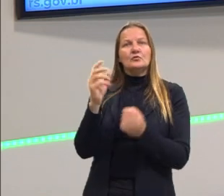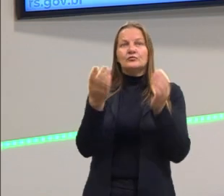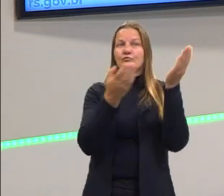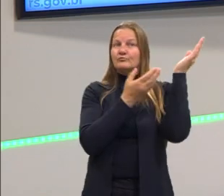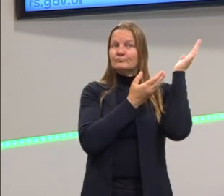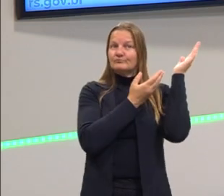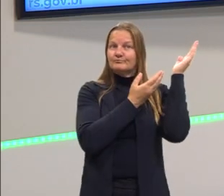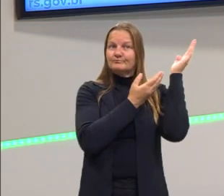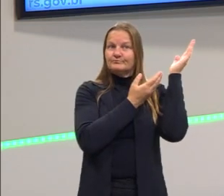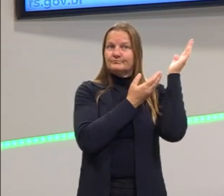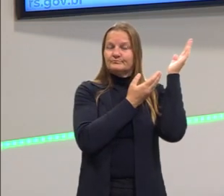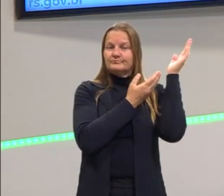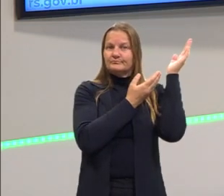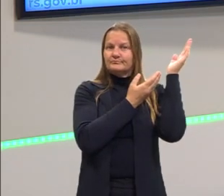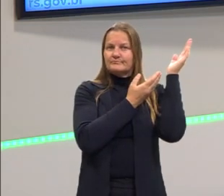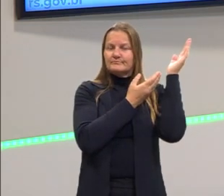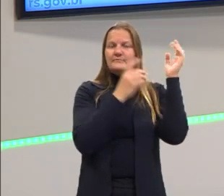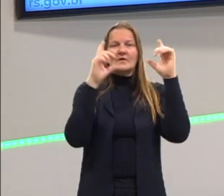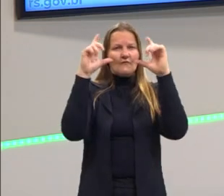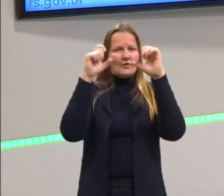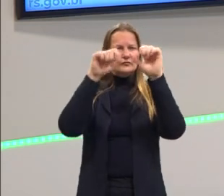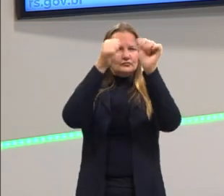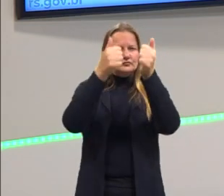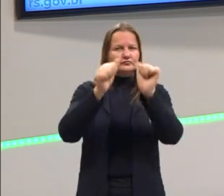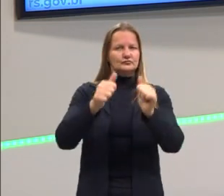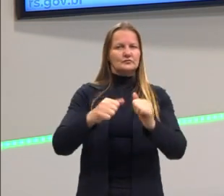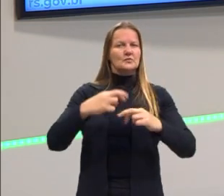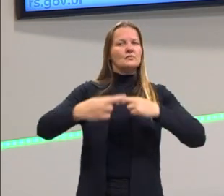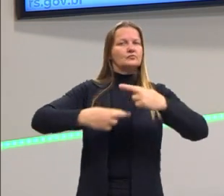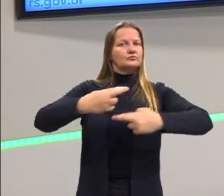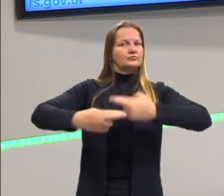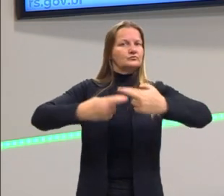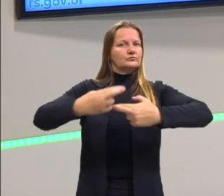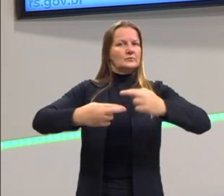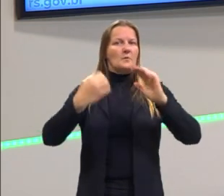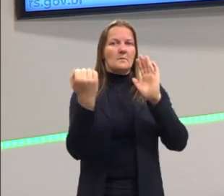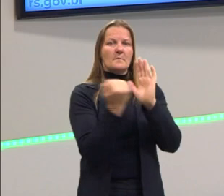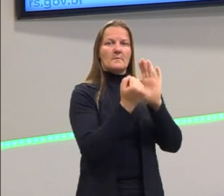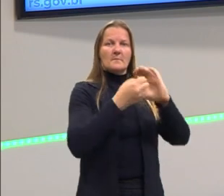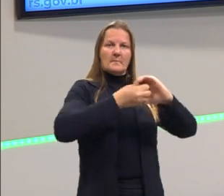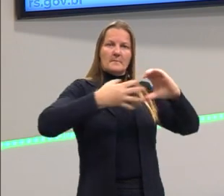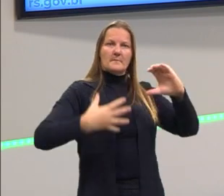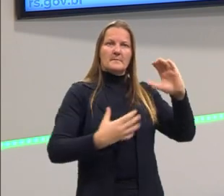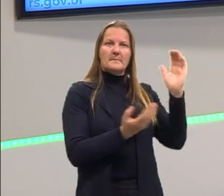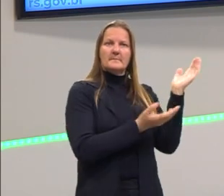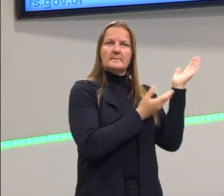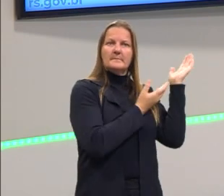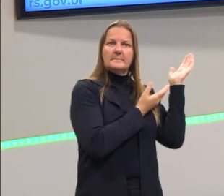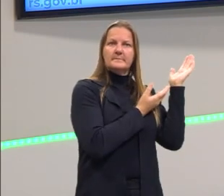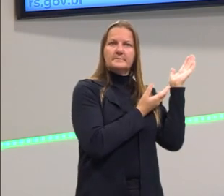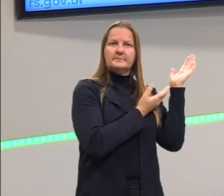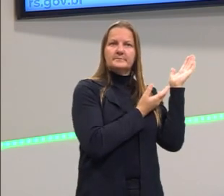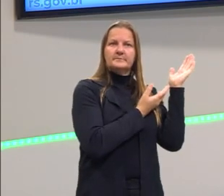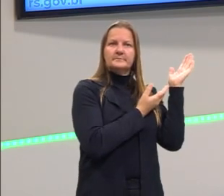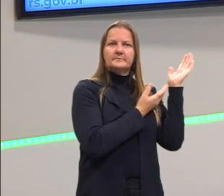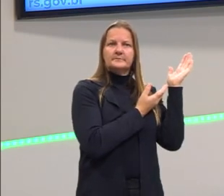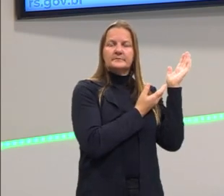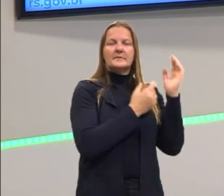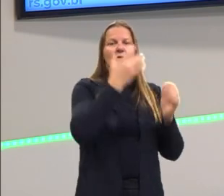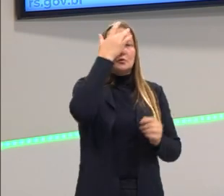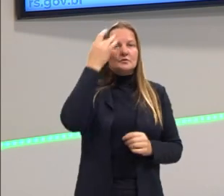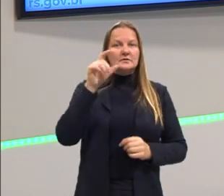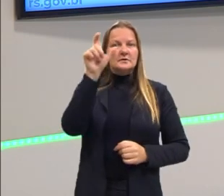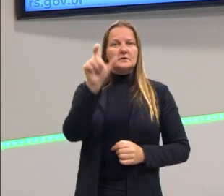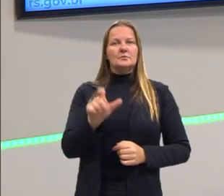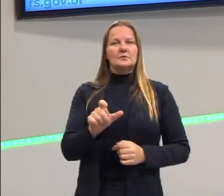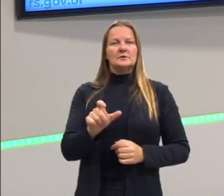bem renascentista, desse período, onde, vejam só, é retratado o ser humano